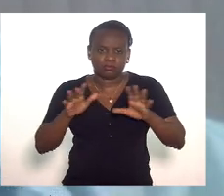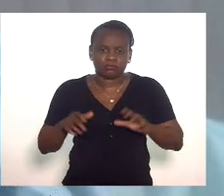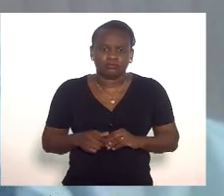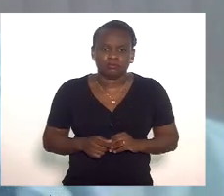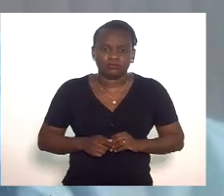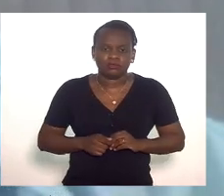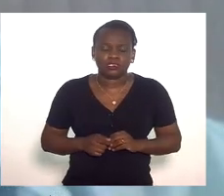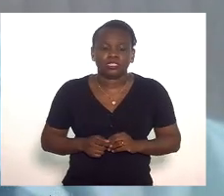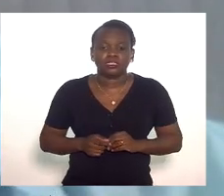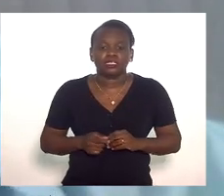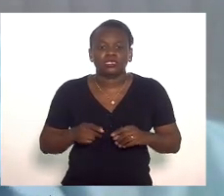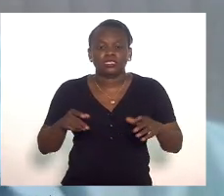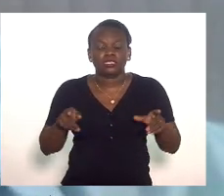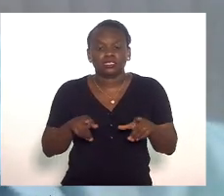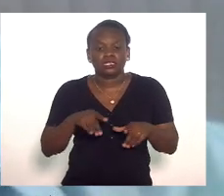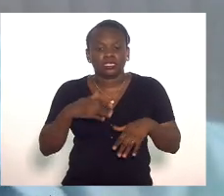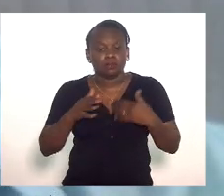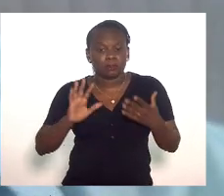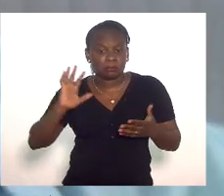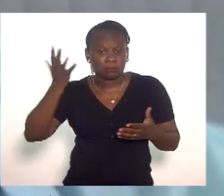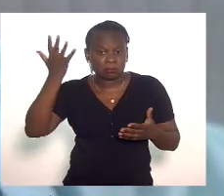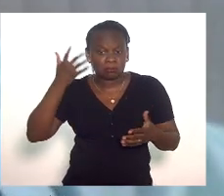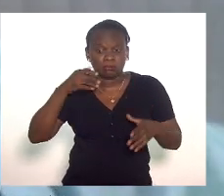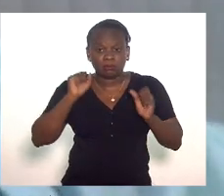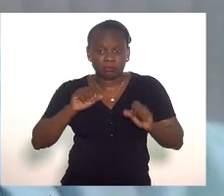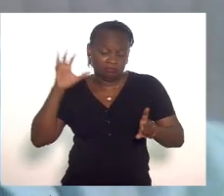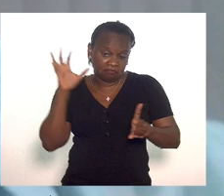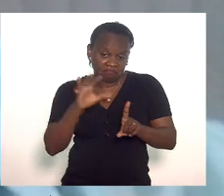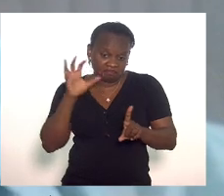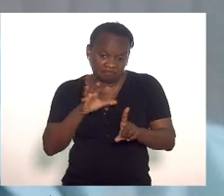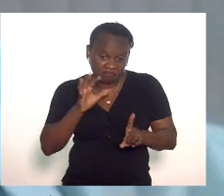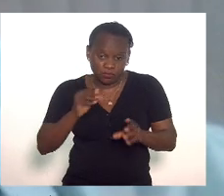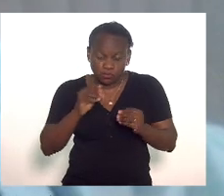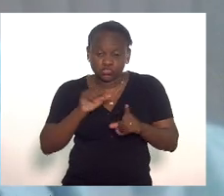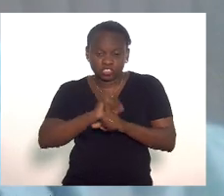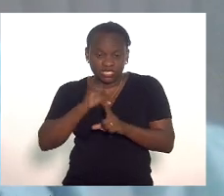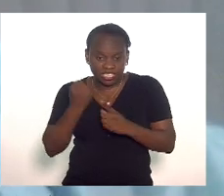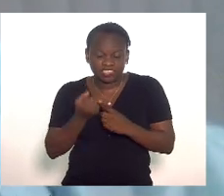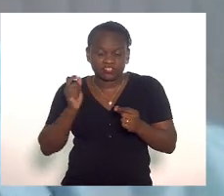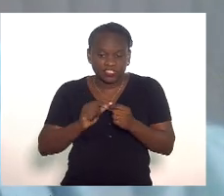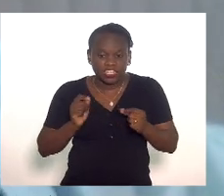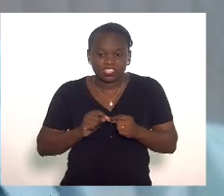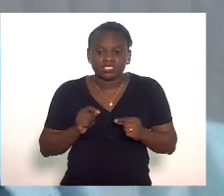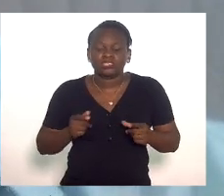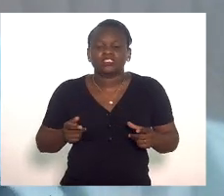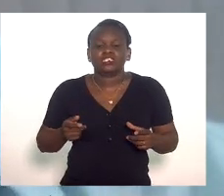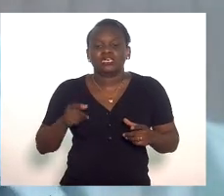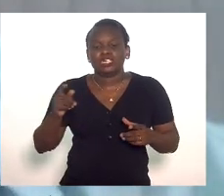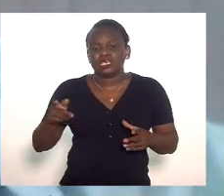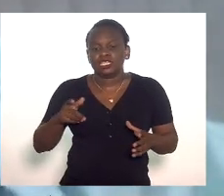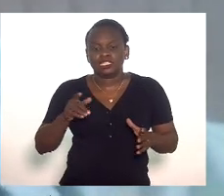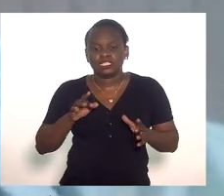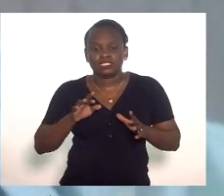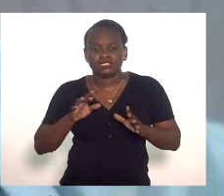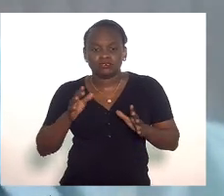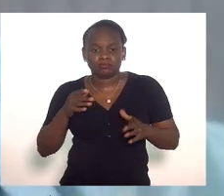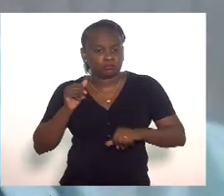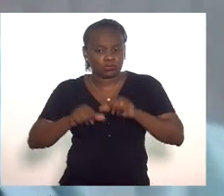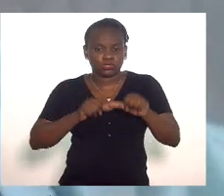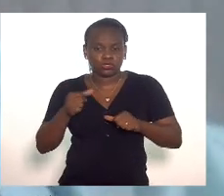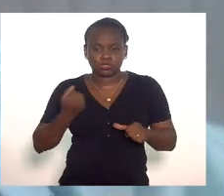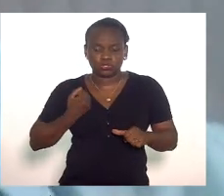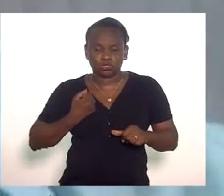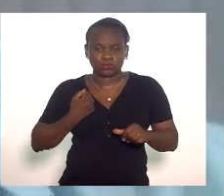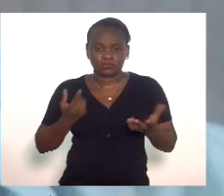e de repente fruto das pressões que a sociedade está fazendo os indicadores melhoraram e se